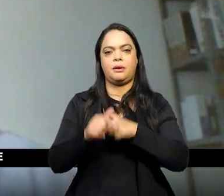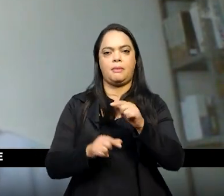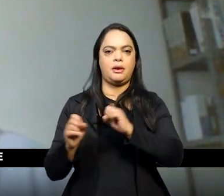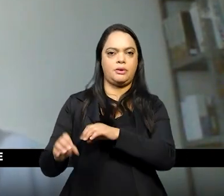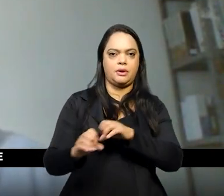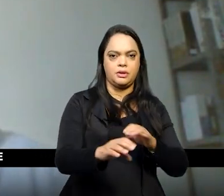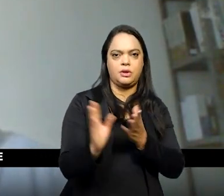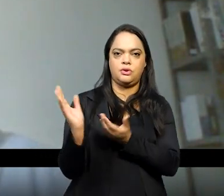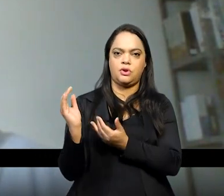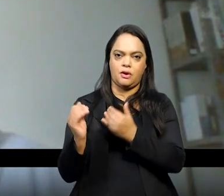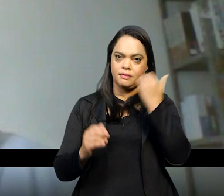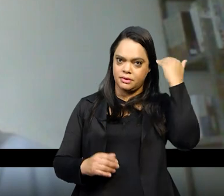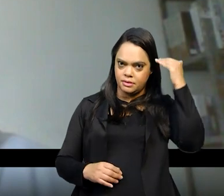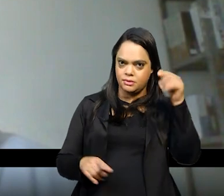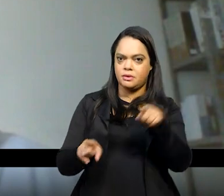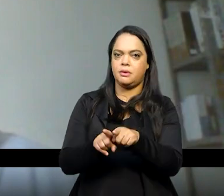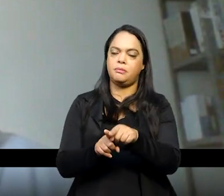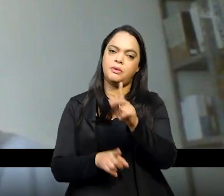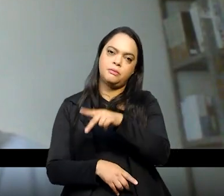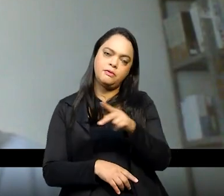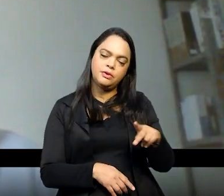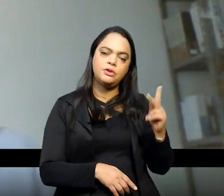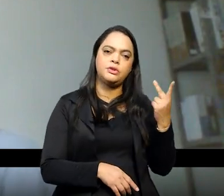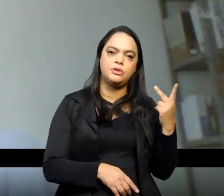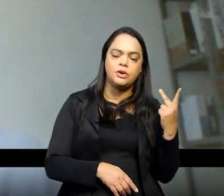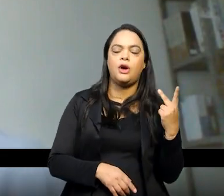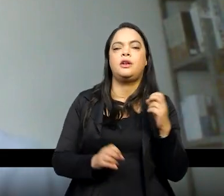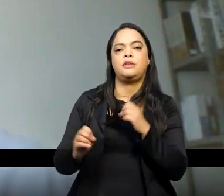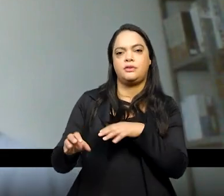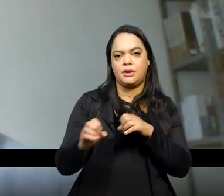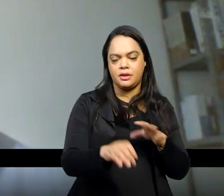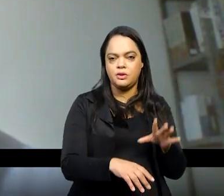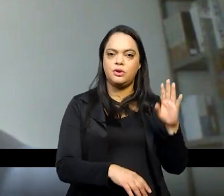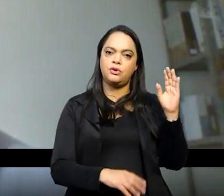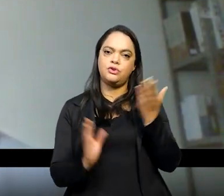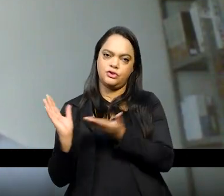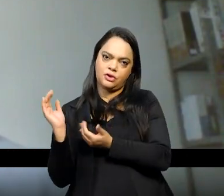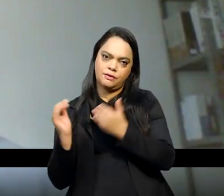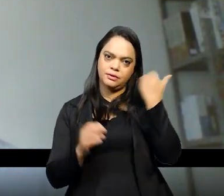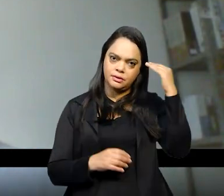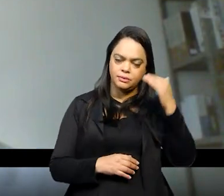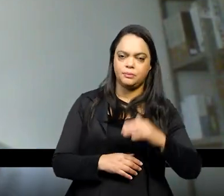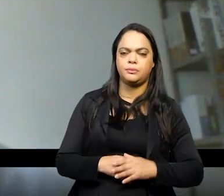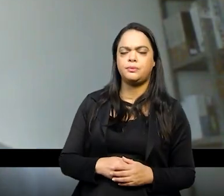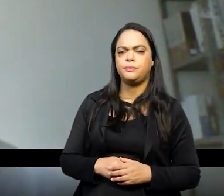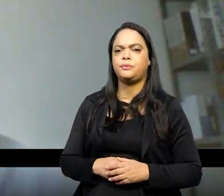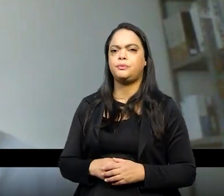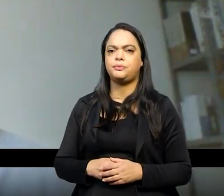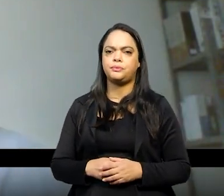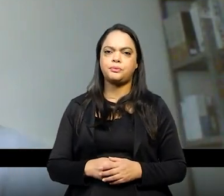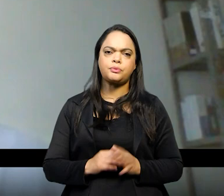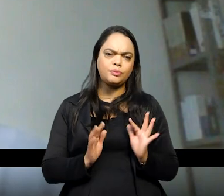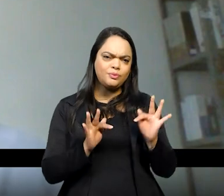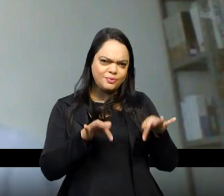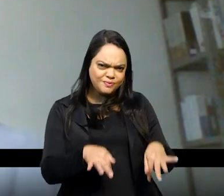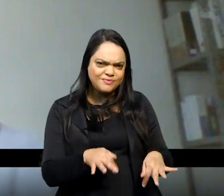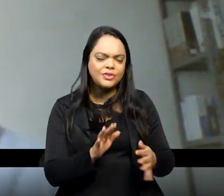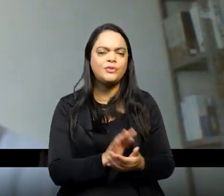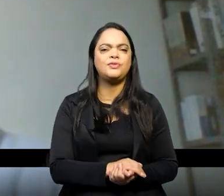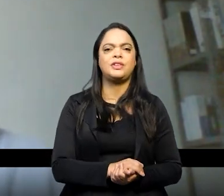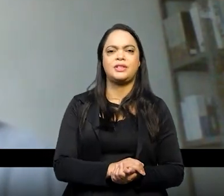também professor de história da educação de jovens adultos pegando a sua última parte aí